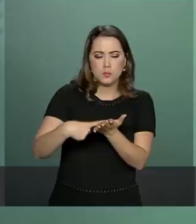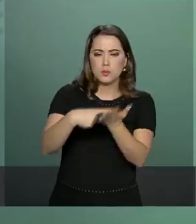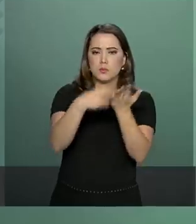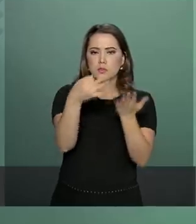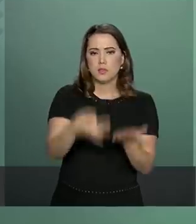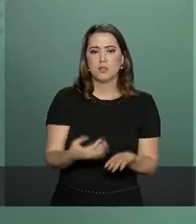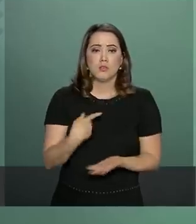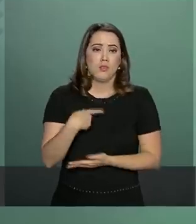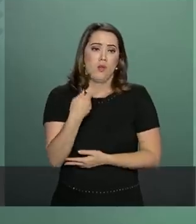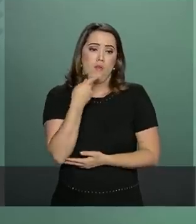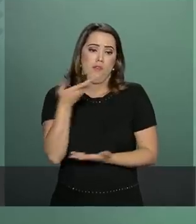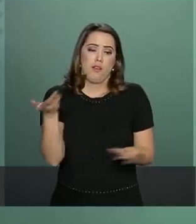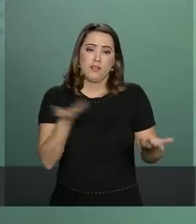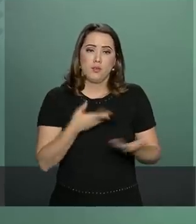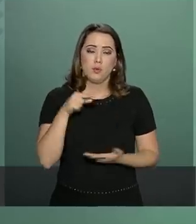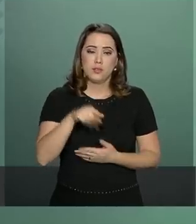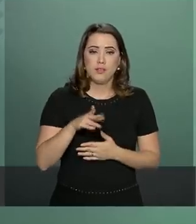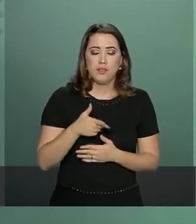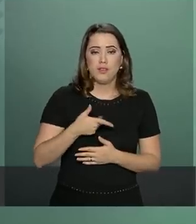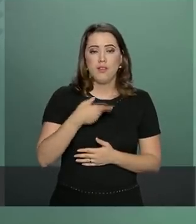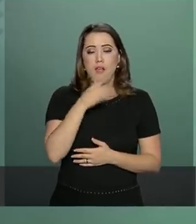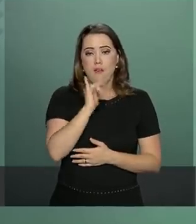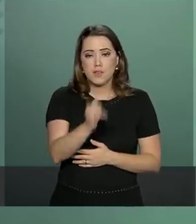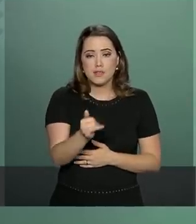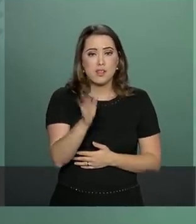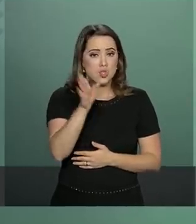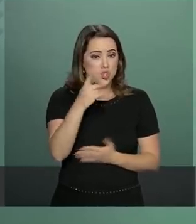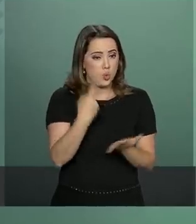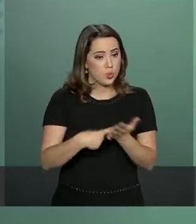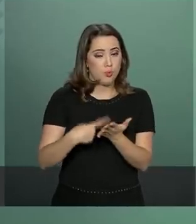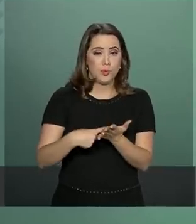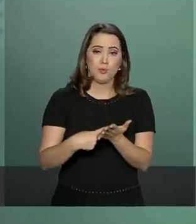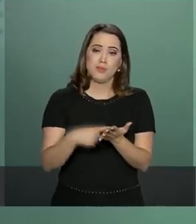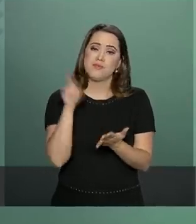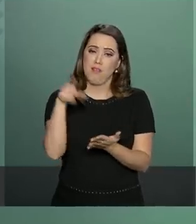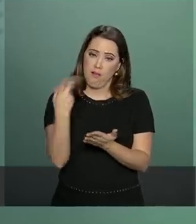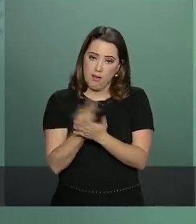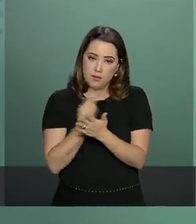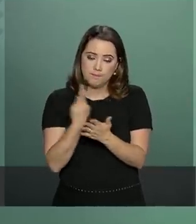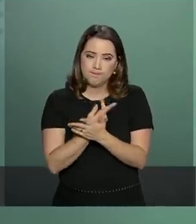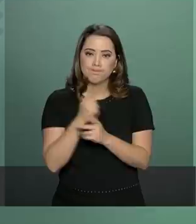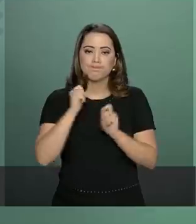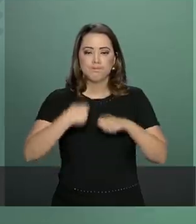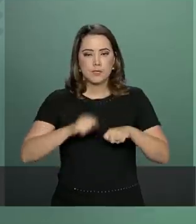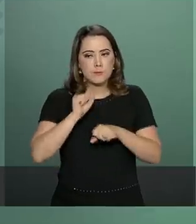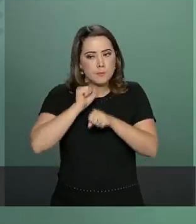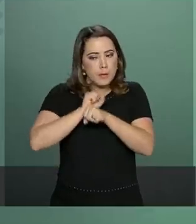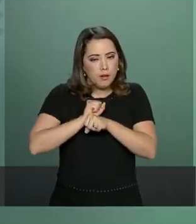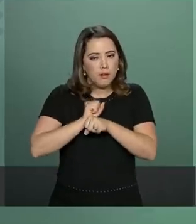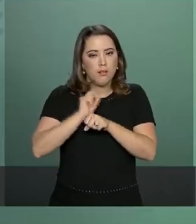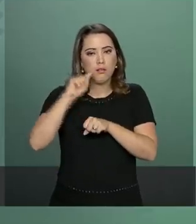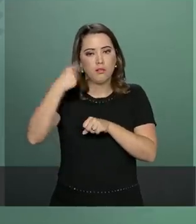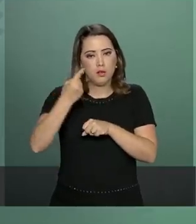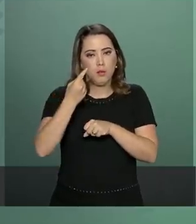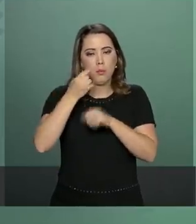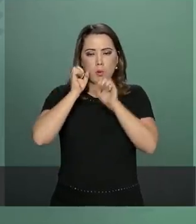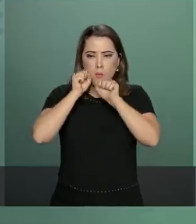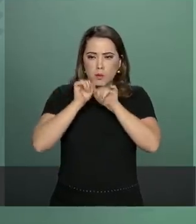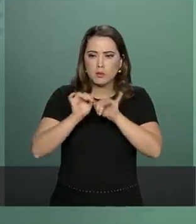seria imprudente adiantar a programação. Assim que nós a tivermos, vocês serão prontamente